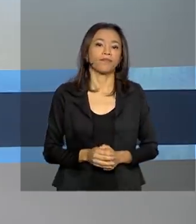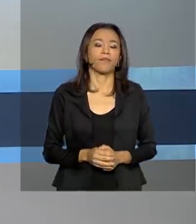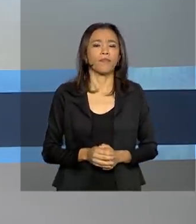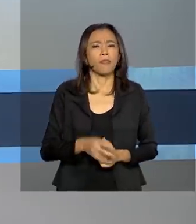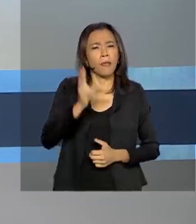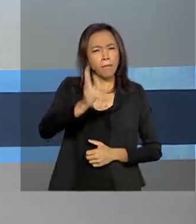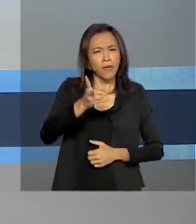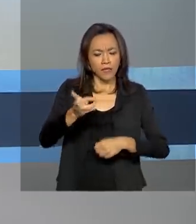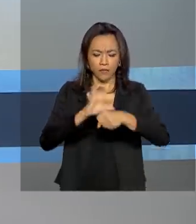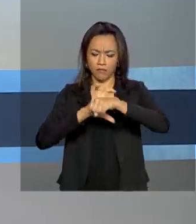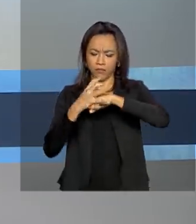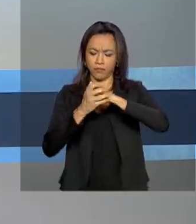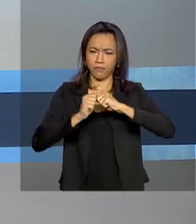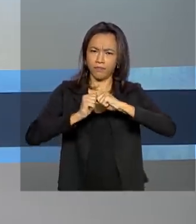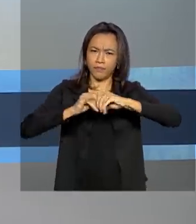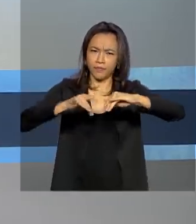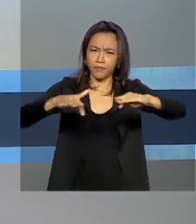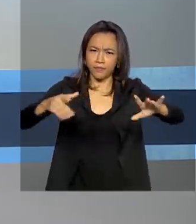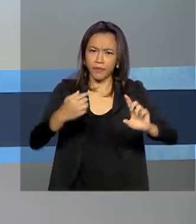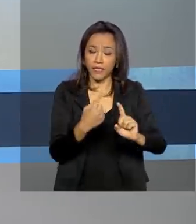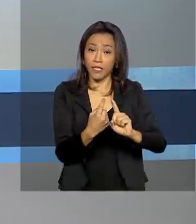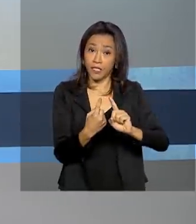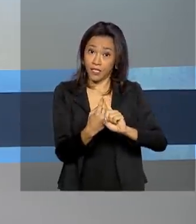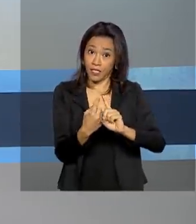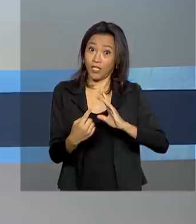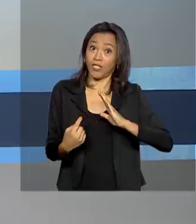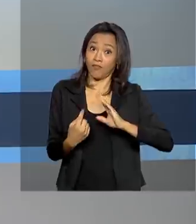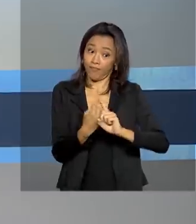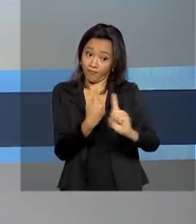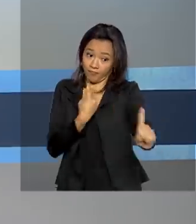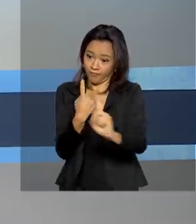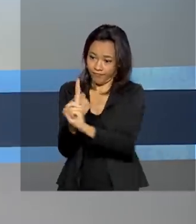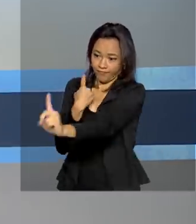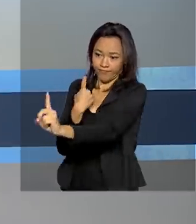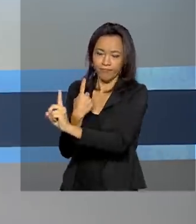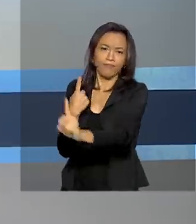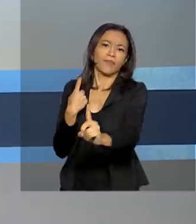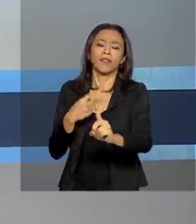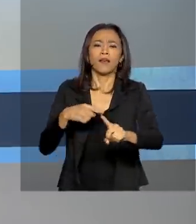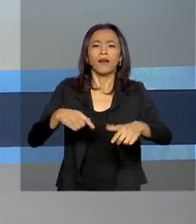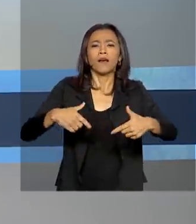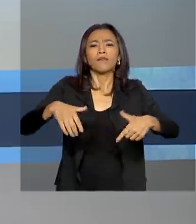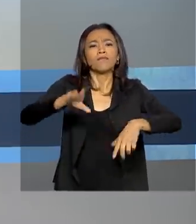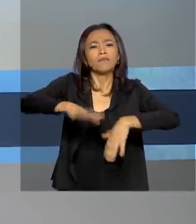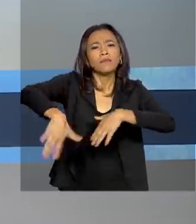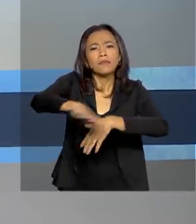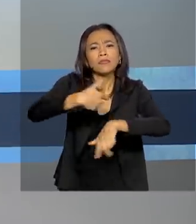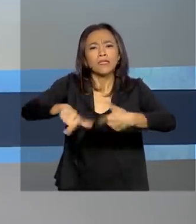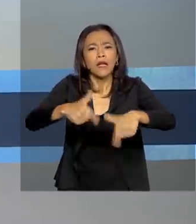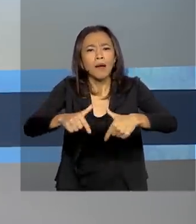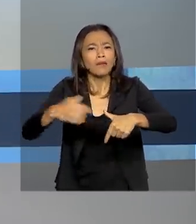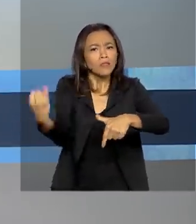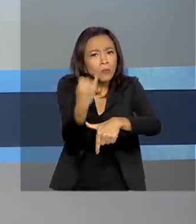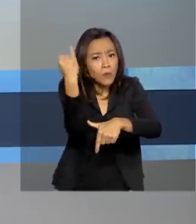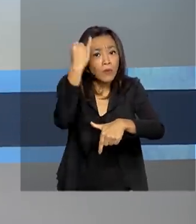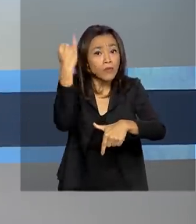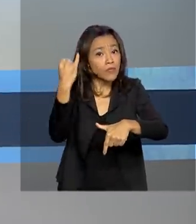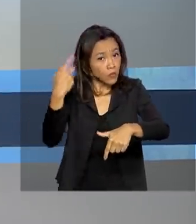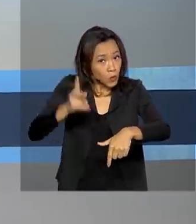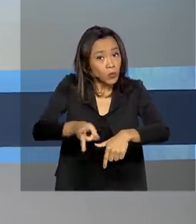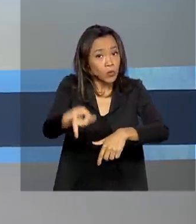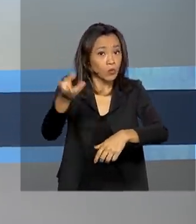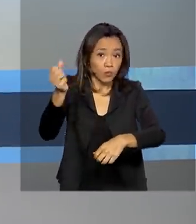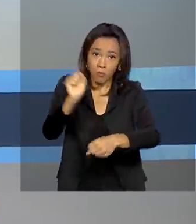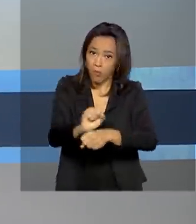Mesmo com a pandemia e o distanciamento social, as atividades consideradas essenciais não param. Além dos profissionais de